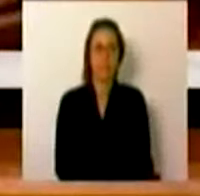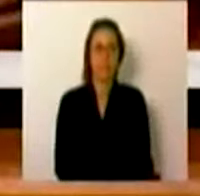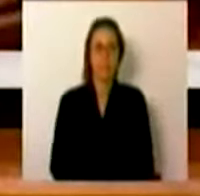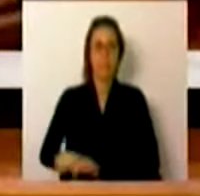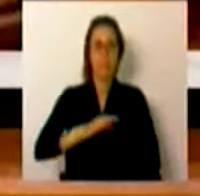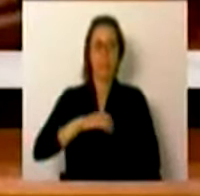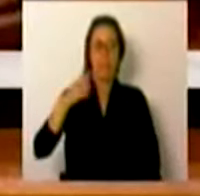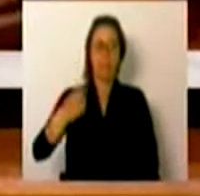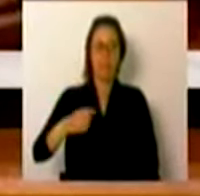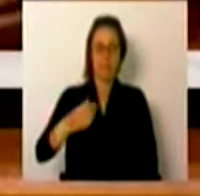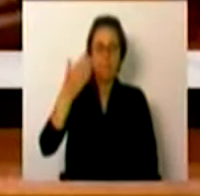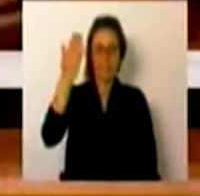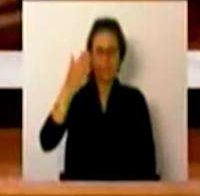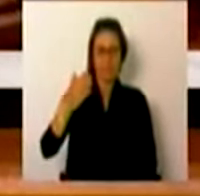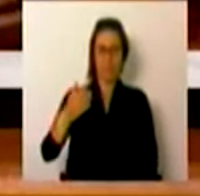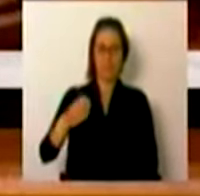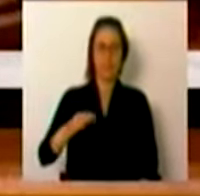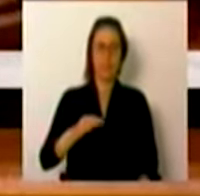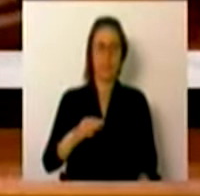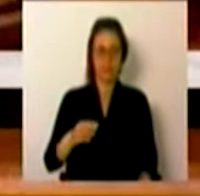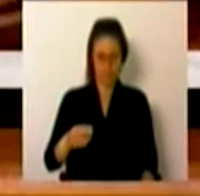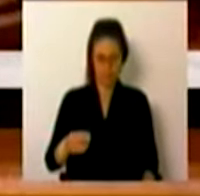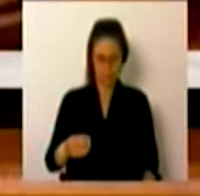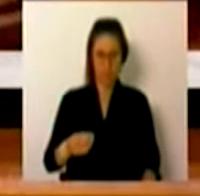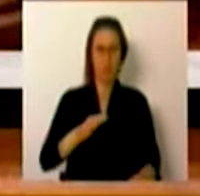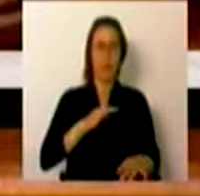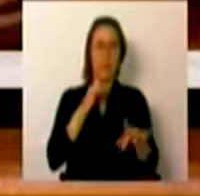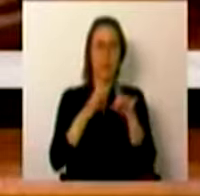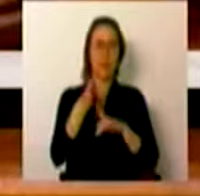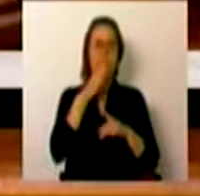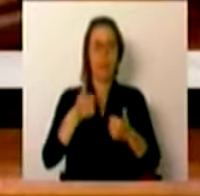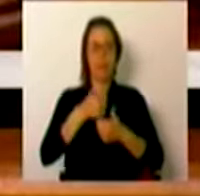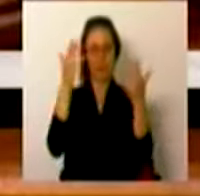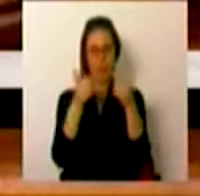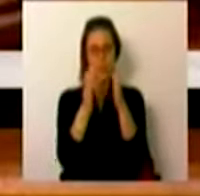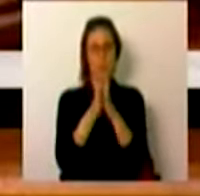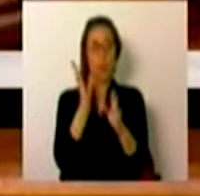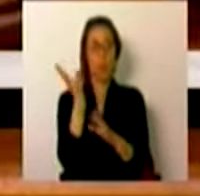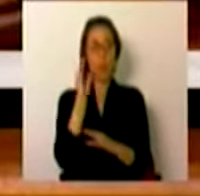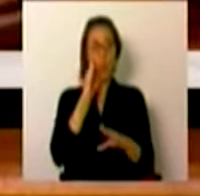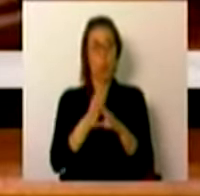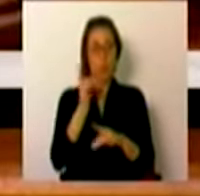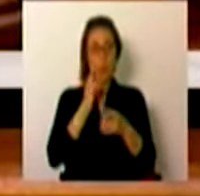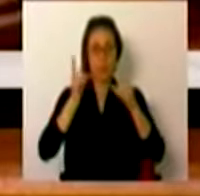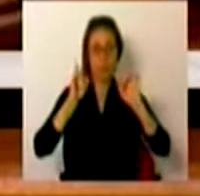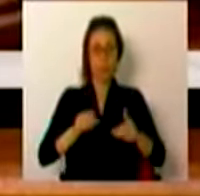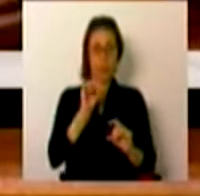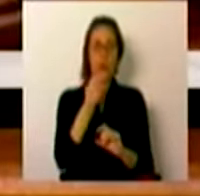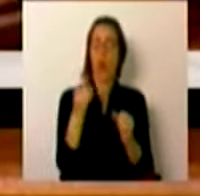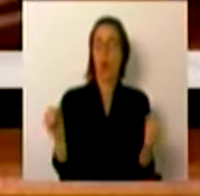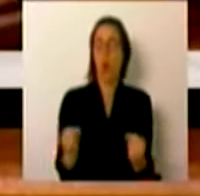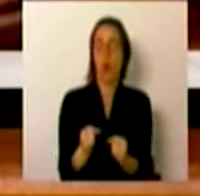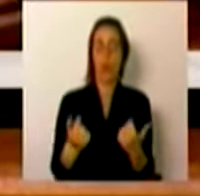Sr. Presidente, Sras. e Srs. Deputados, muito bom dia a todos. No último dia, antes do início do outono,